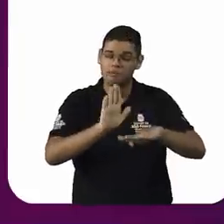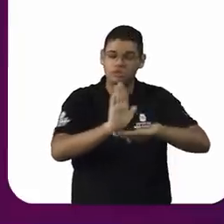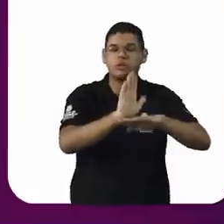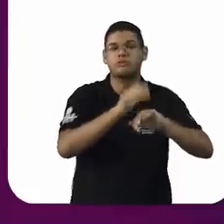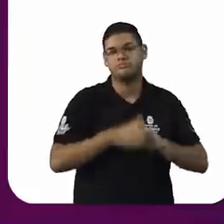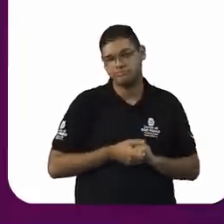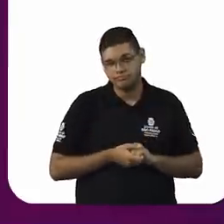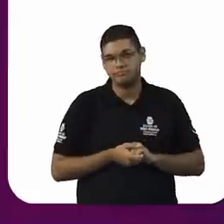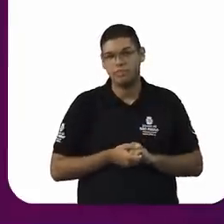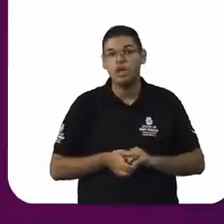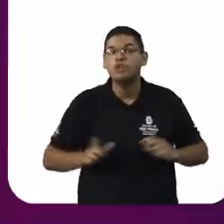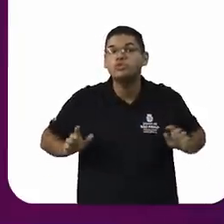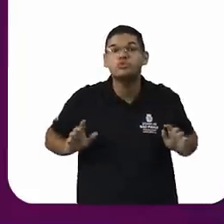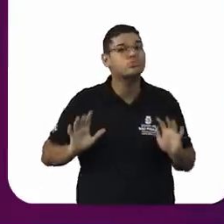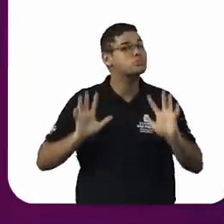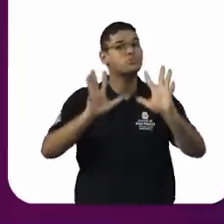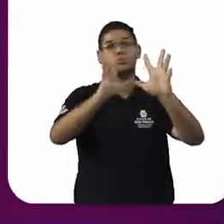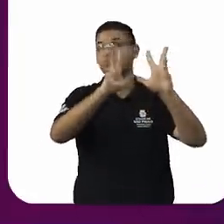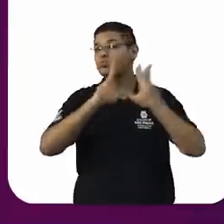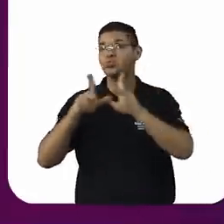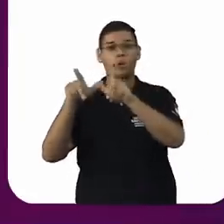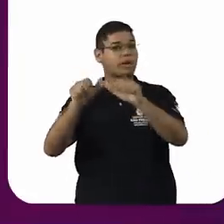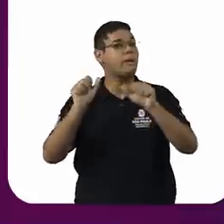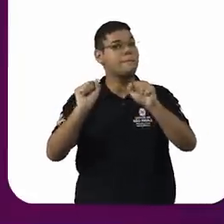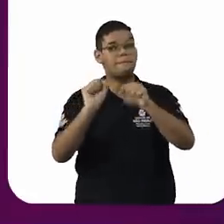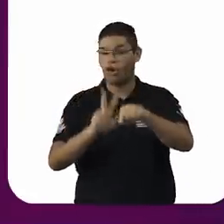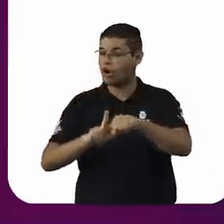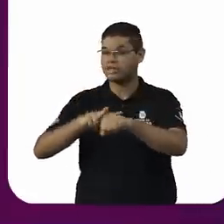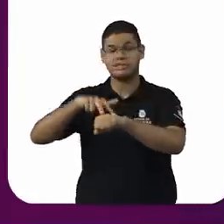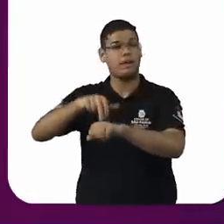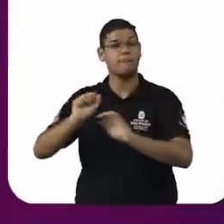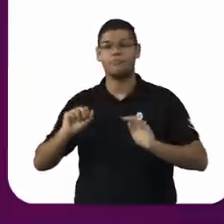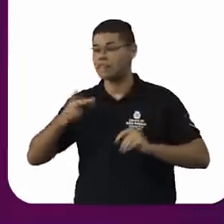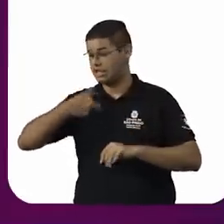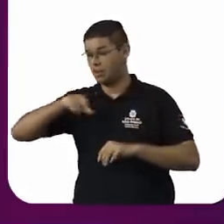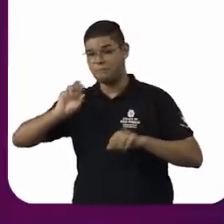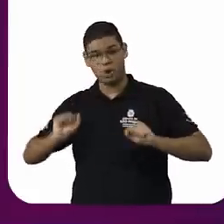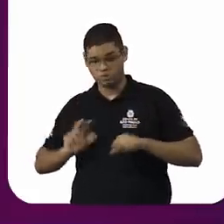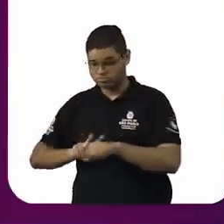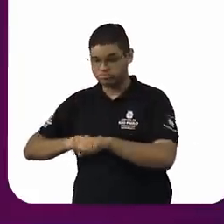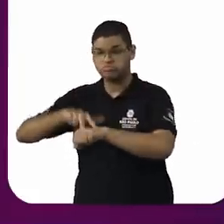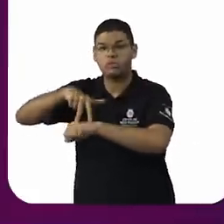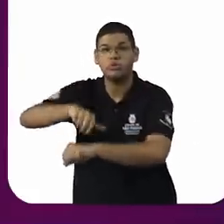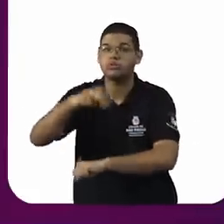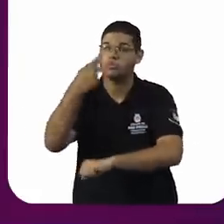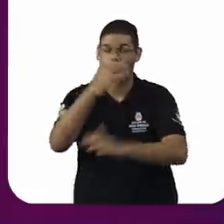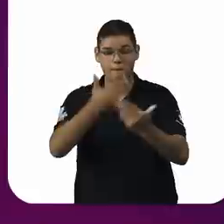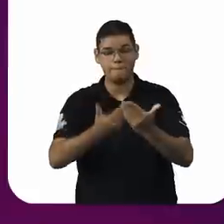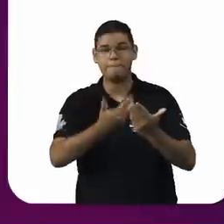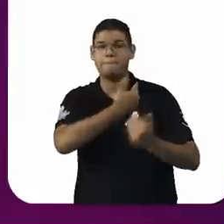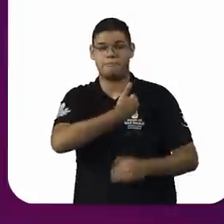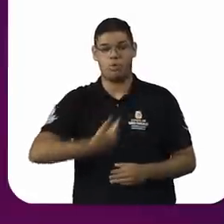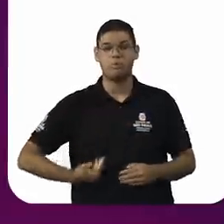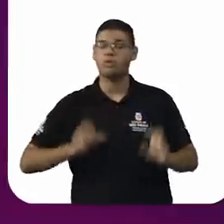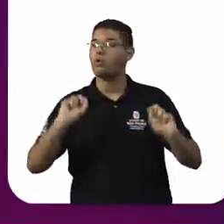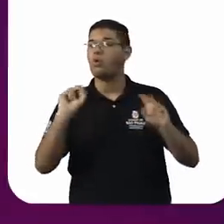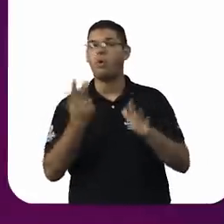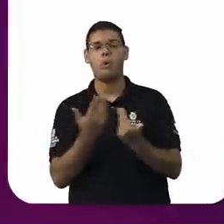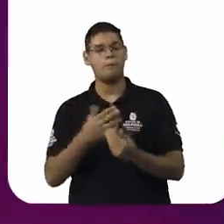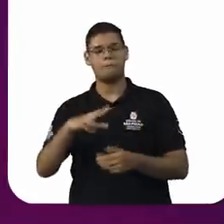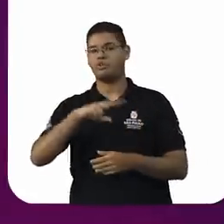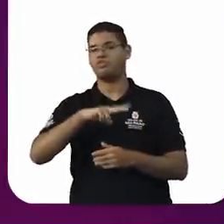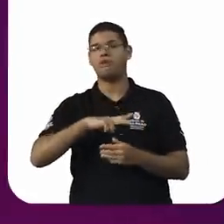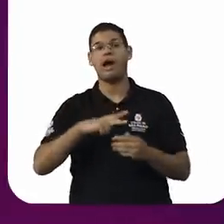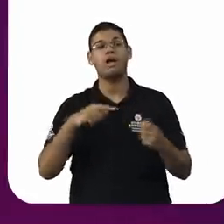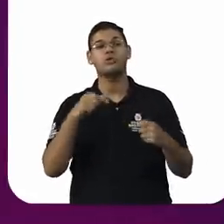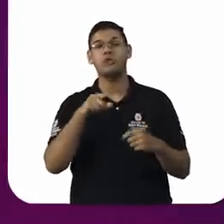possam se manifestar no público, no privado ou no público, num clima de respeito recíproco, de